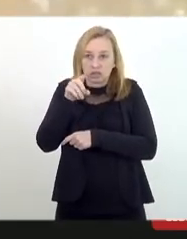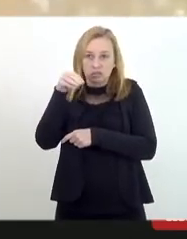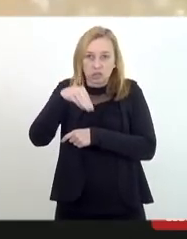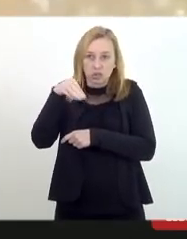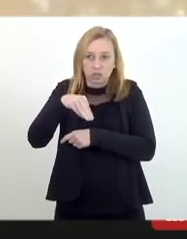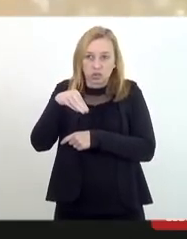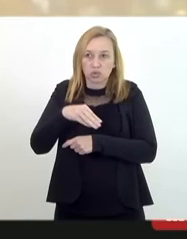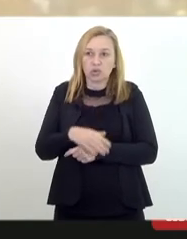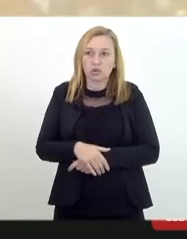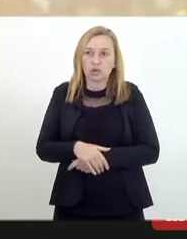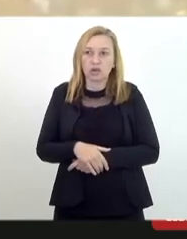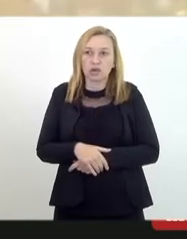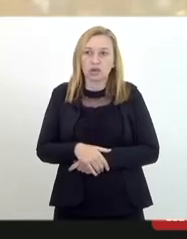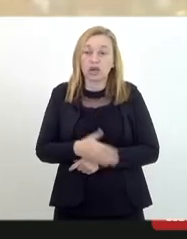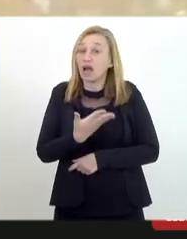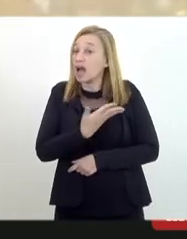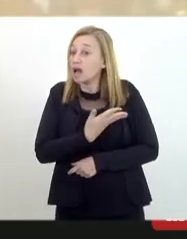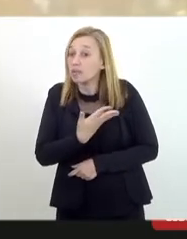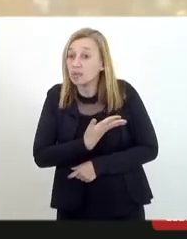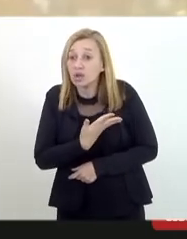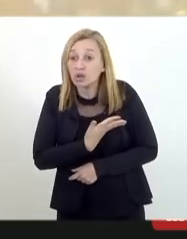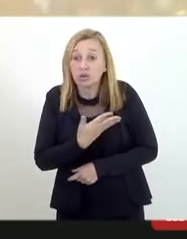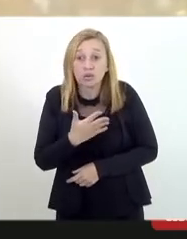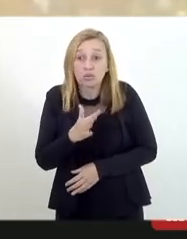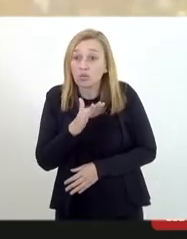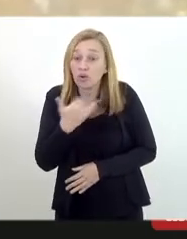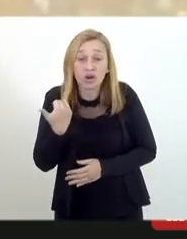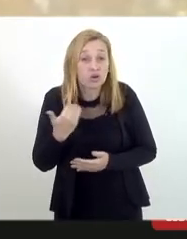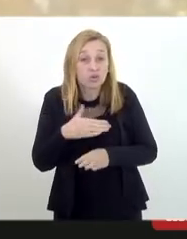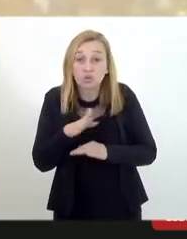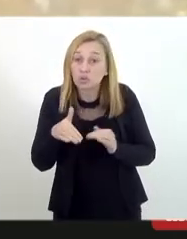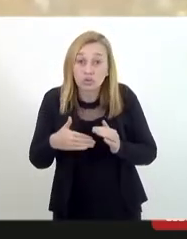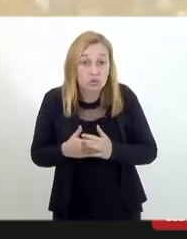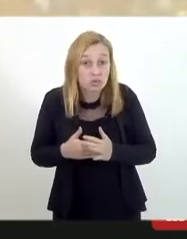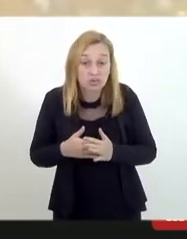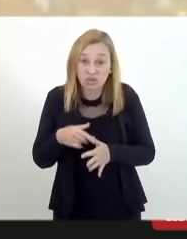Amigos, não sobrou praticamente ninguém, vocês não vão acreditar,